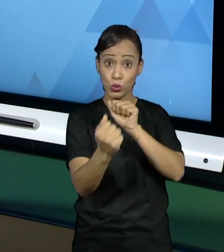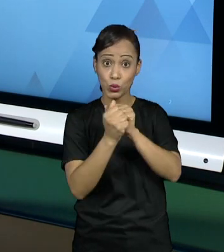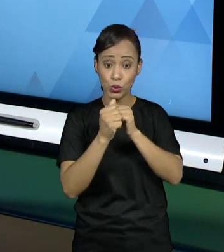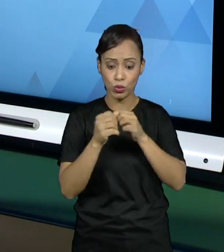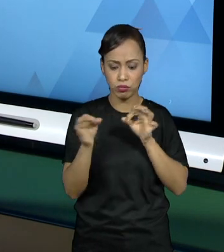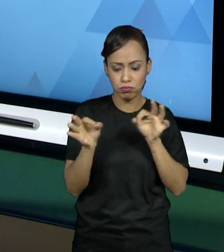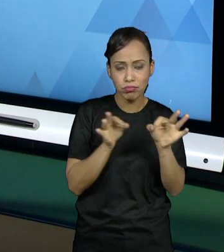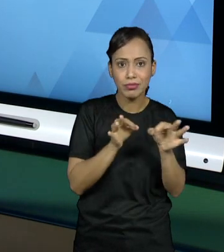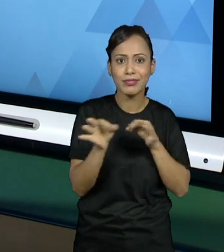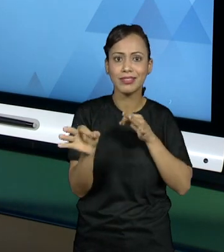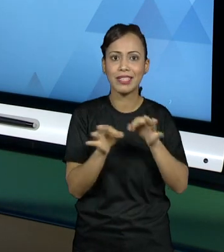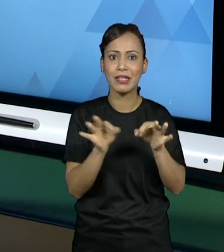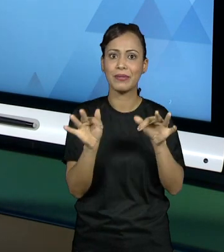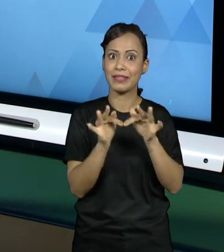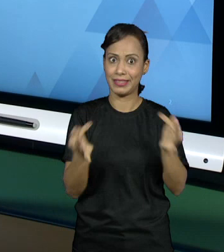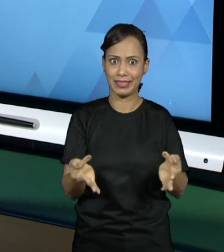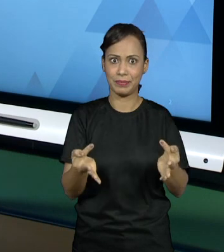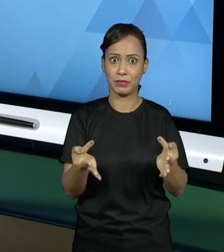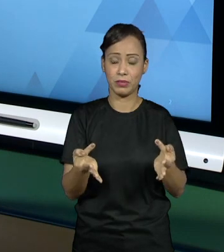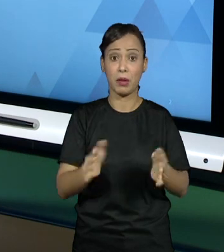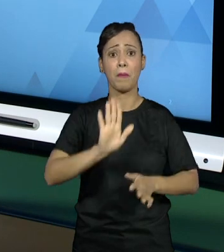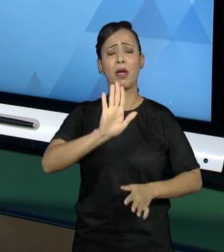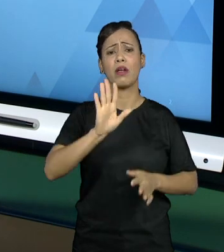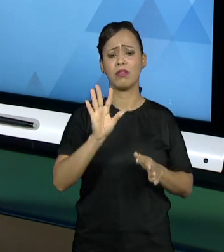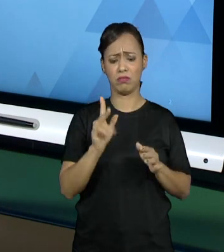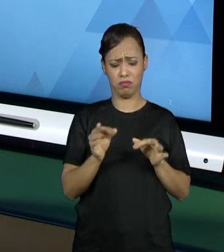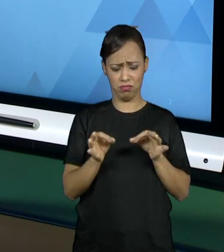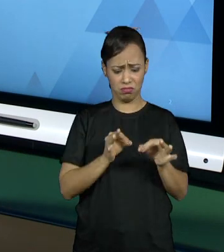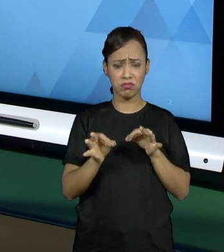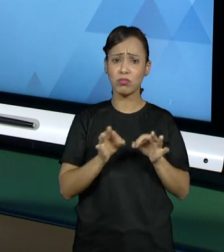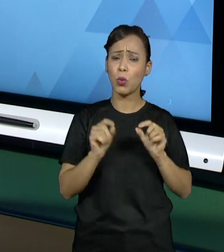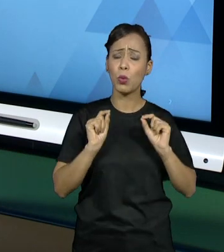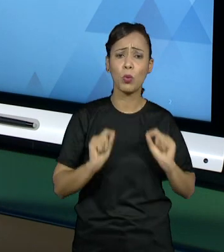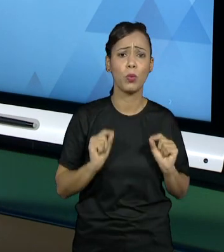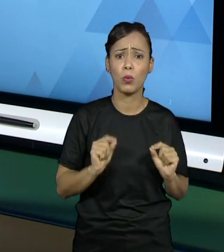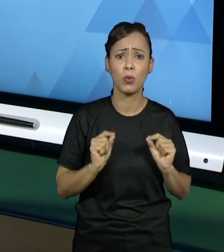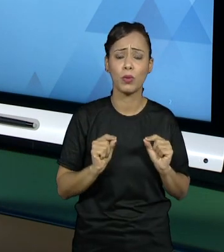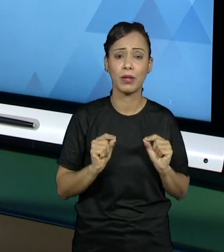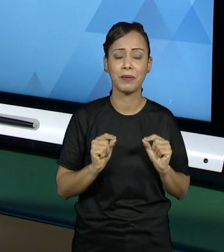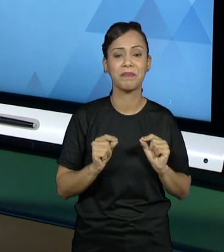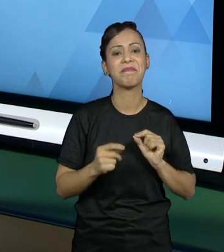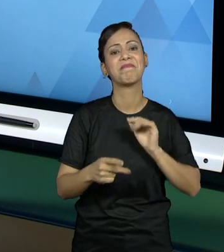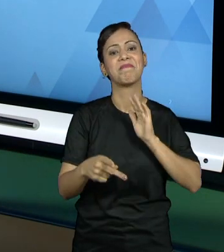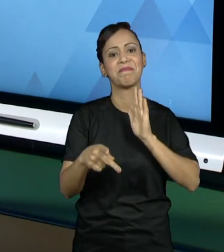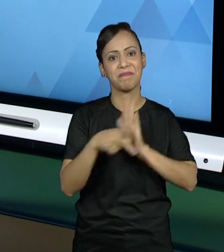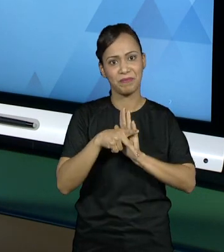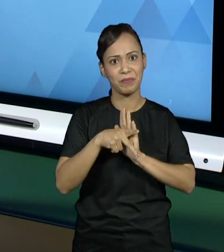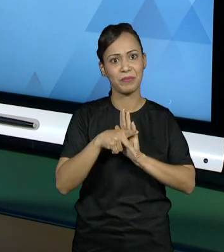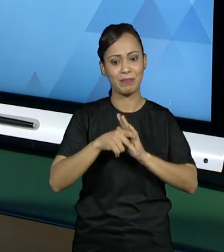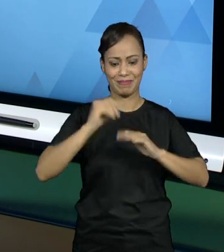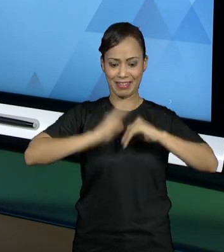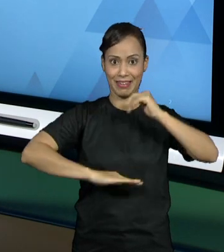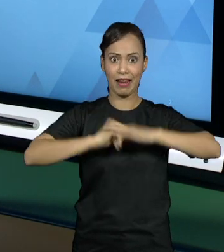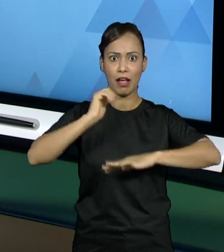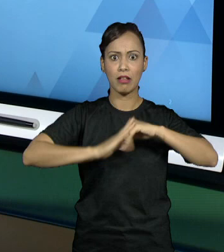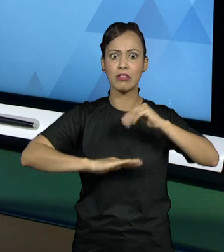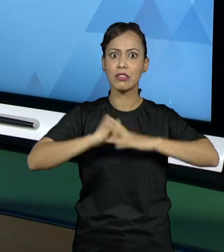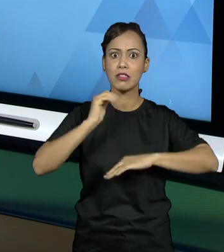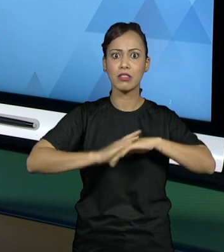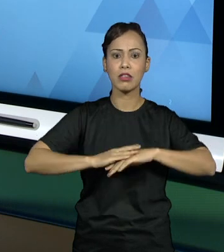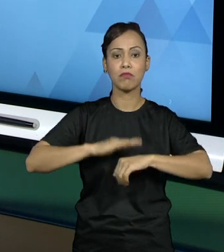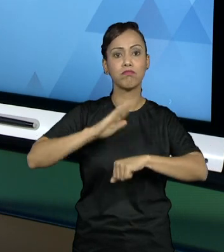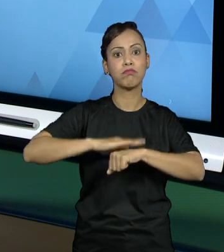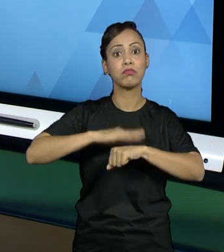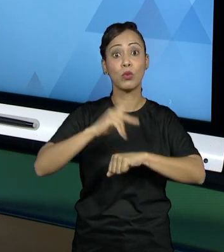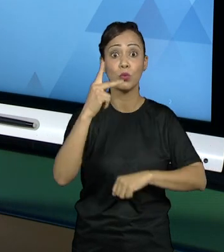projeto sim, mas do que é esse projeto? É o projeto de uma ação, de algo que você vai